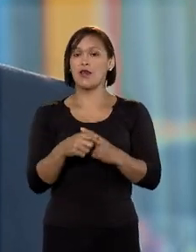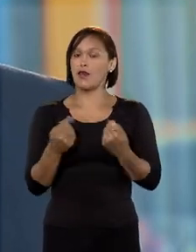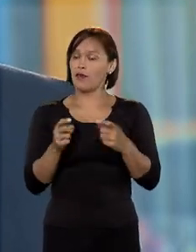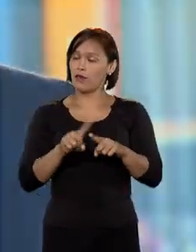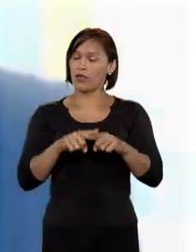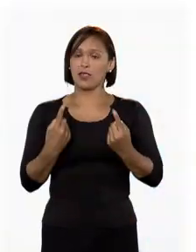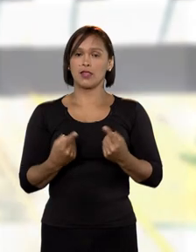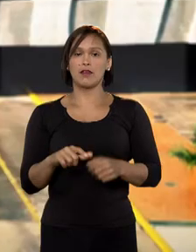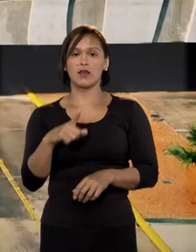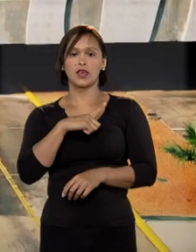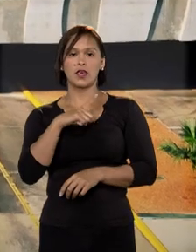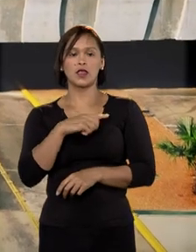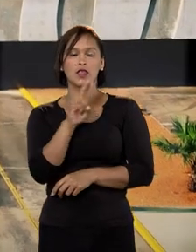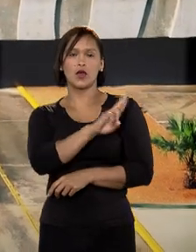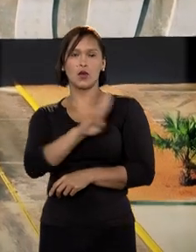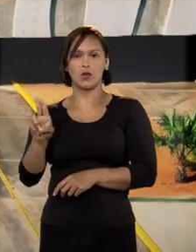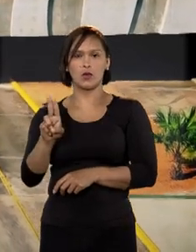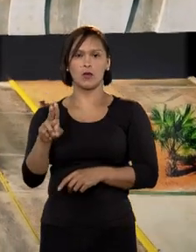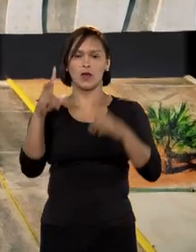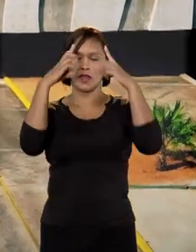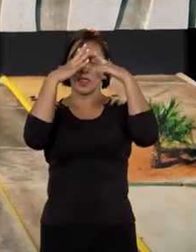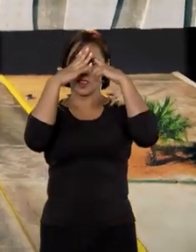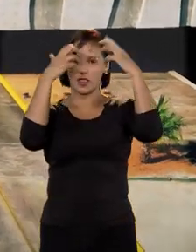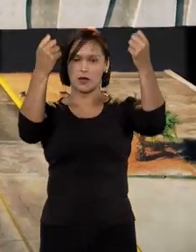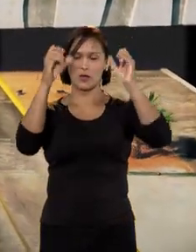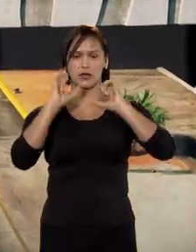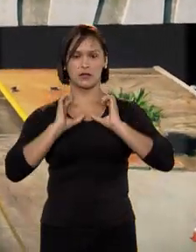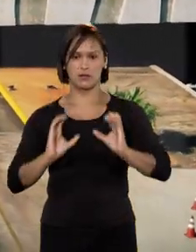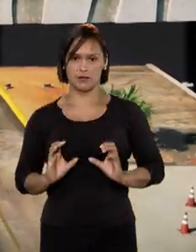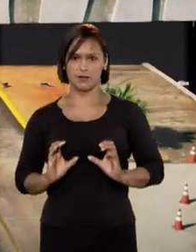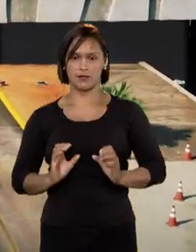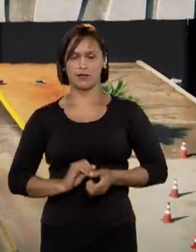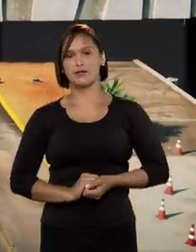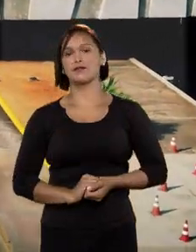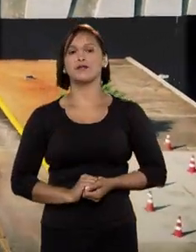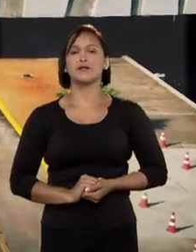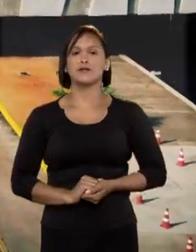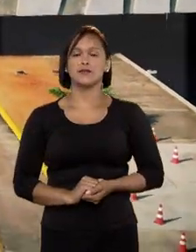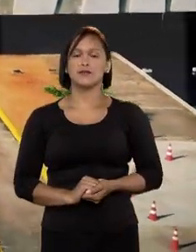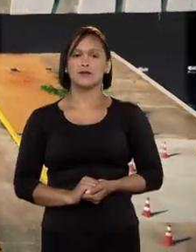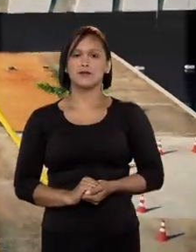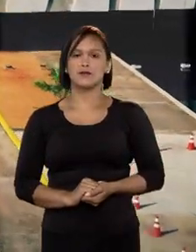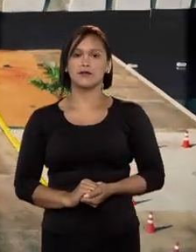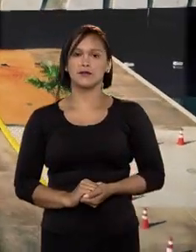Por isso que tem o seu nome, Tribunal da Cidadania.